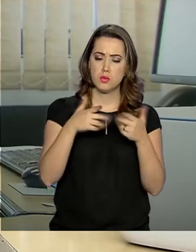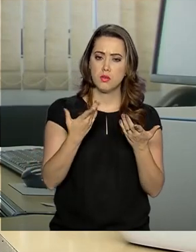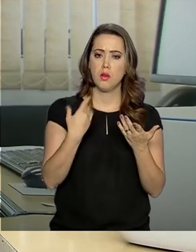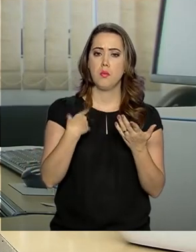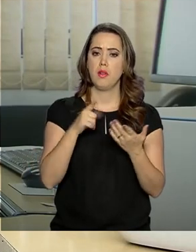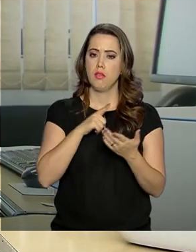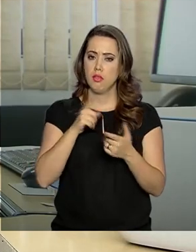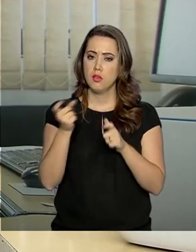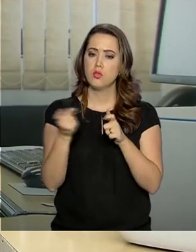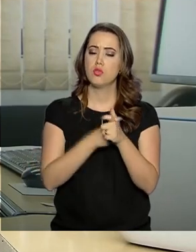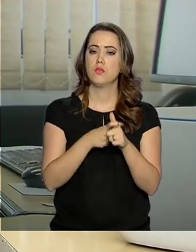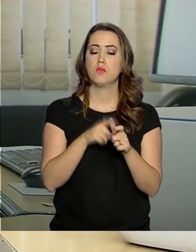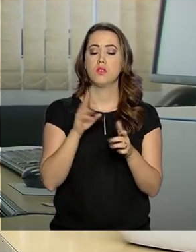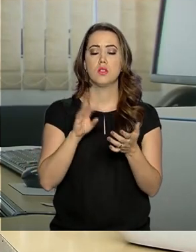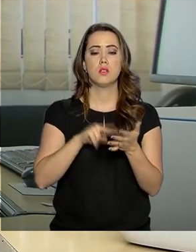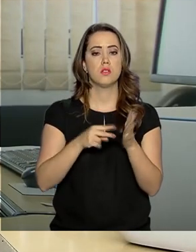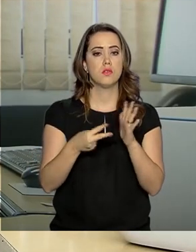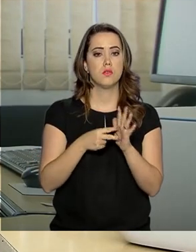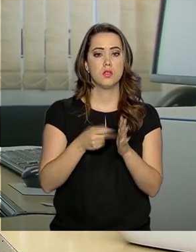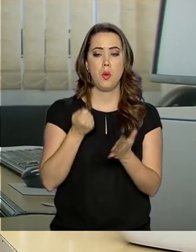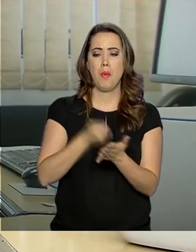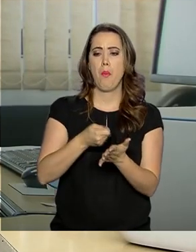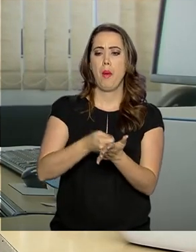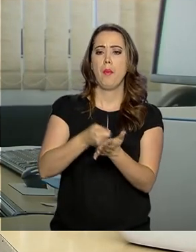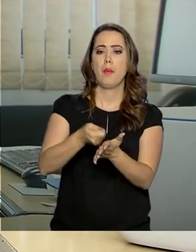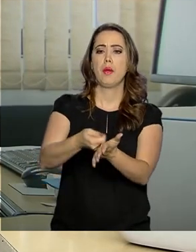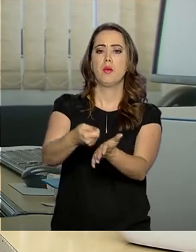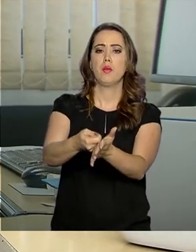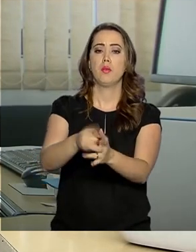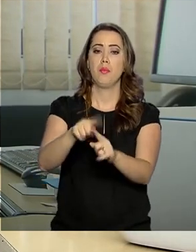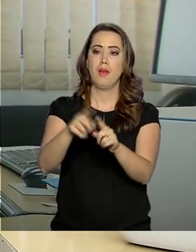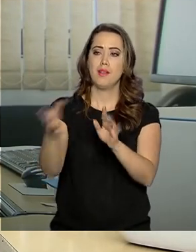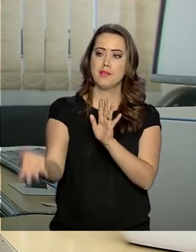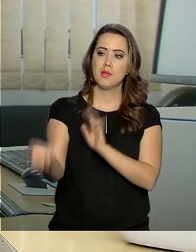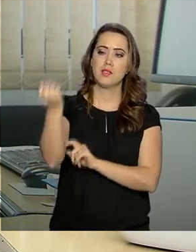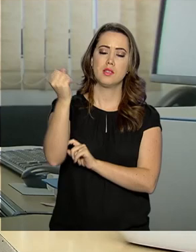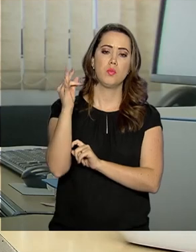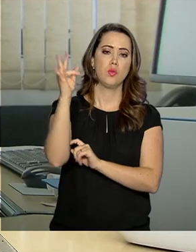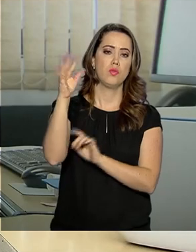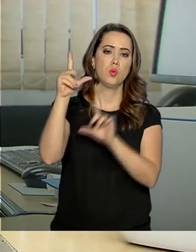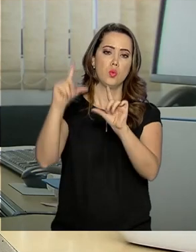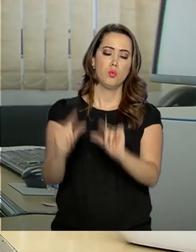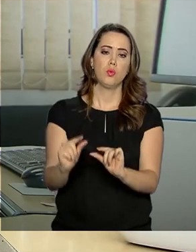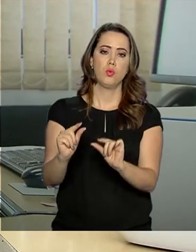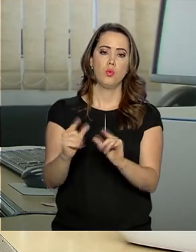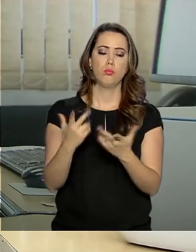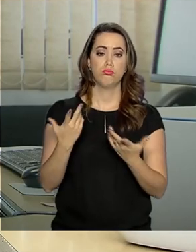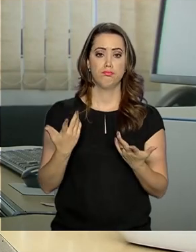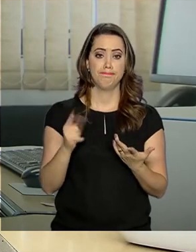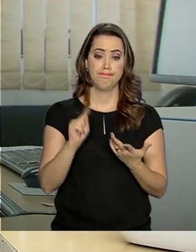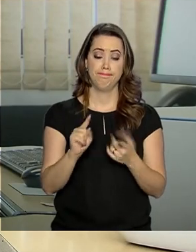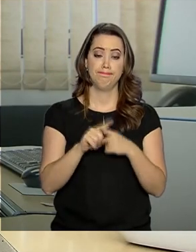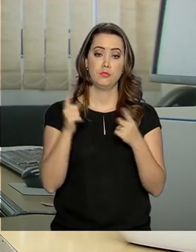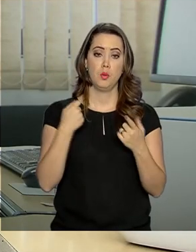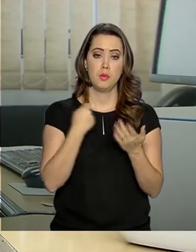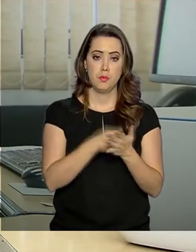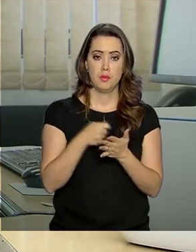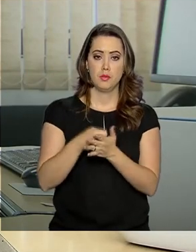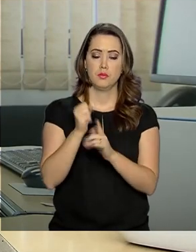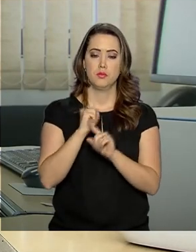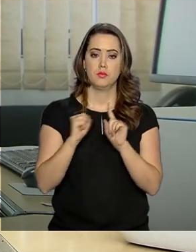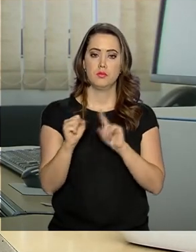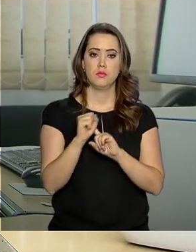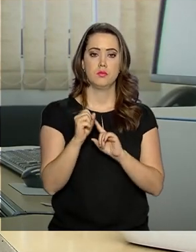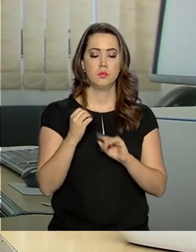significa o déficit? A soma do que eu contribuo é menos do que a soma do que eu recebo Então abre um passivo Isso tem que ser pago pela sociedade